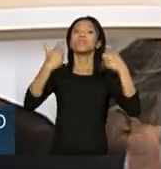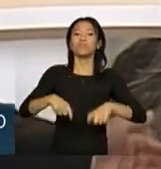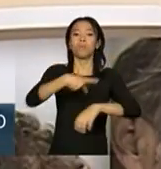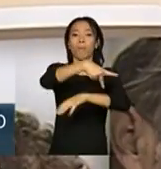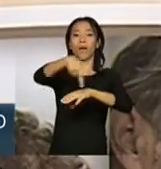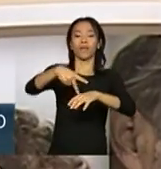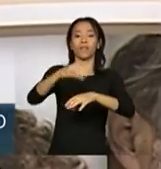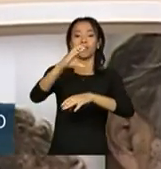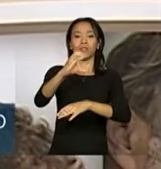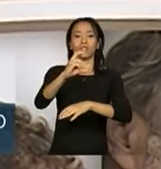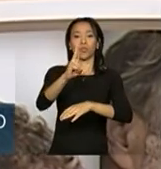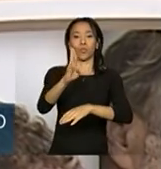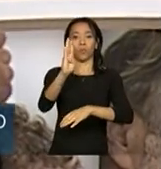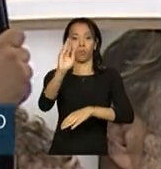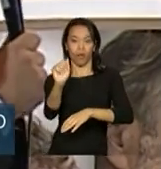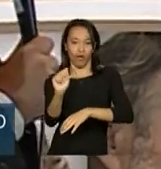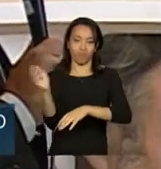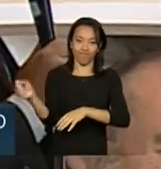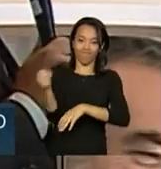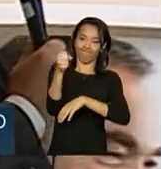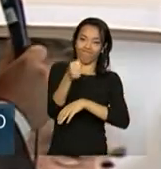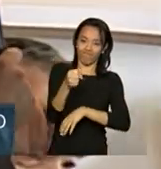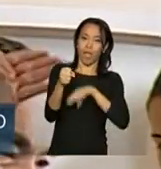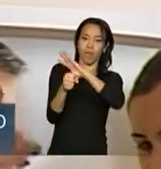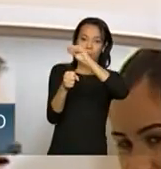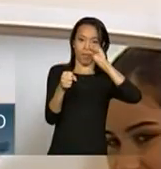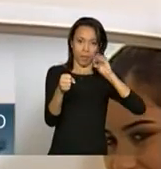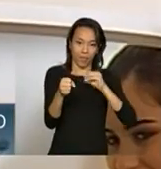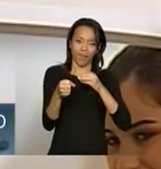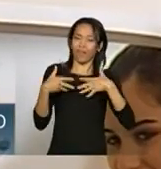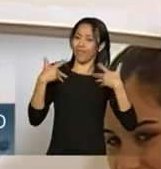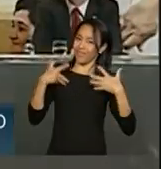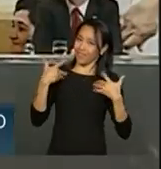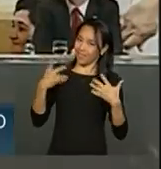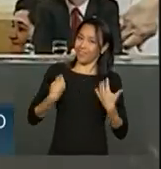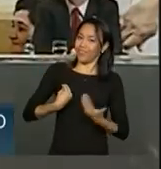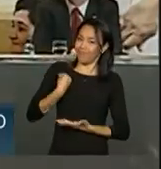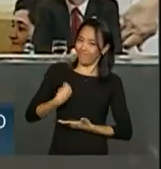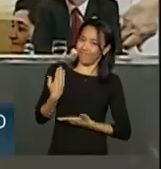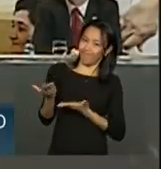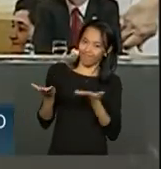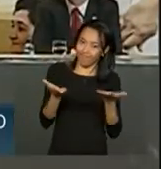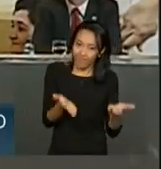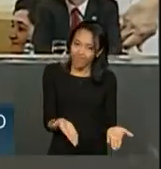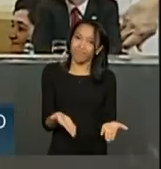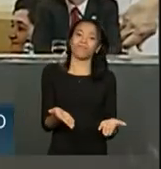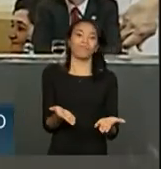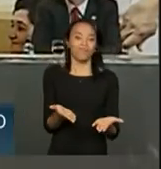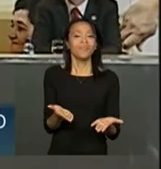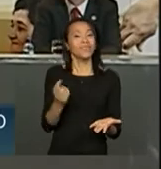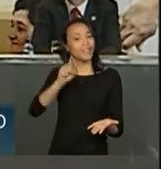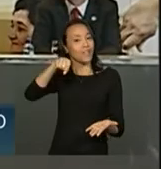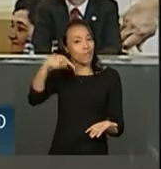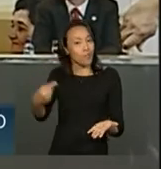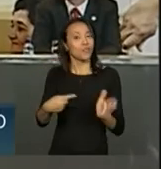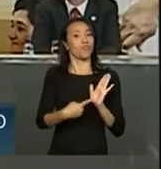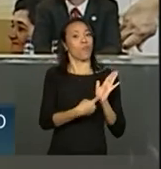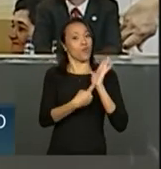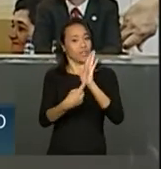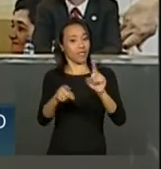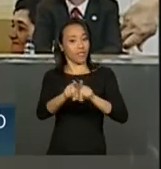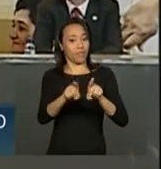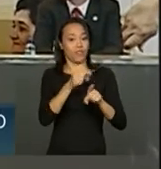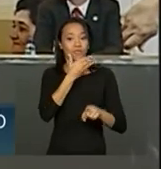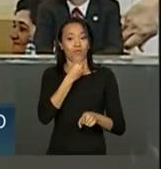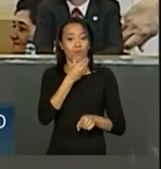doutora Márcia Cobas, passar a palavra aqui. Muita alegria de você estar junto conosco aqui. Depois eu vou apresentar esse aqui de